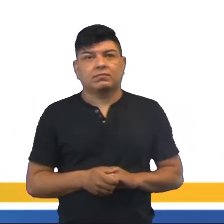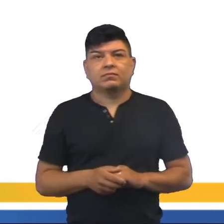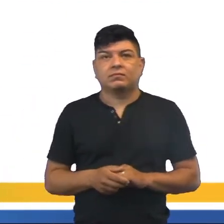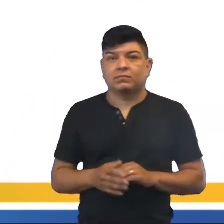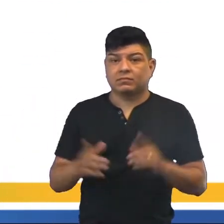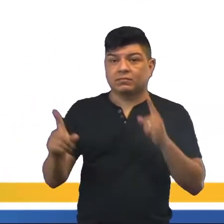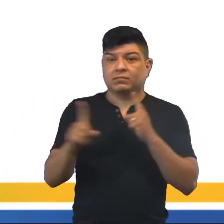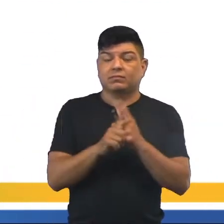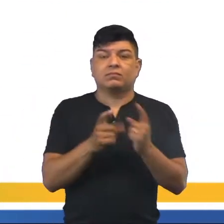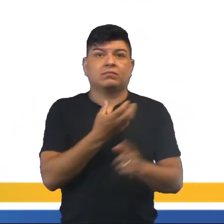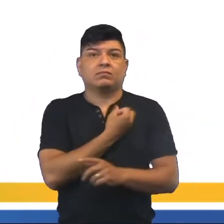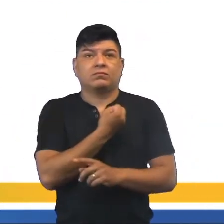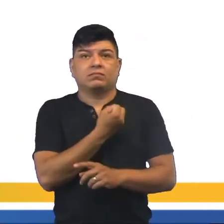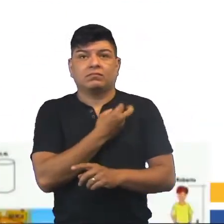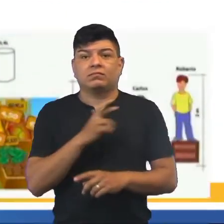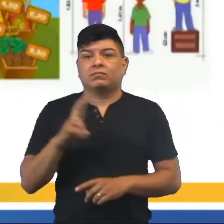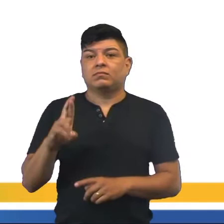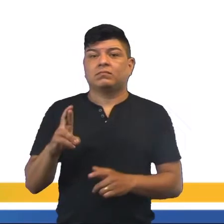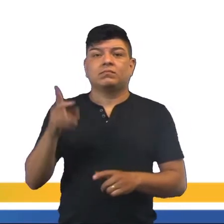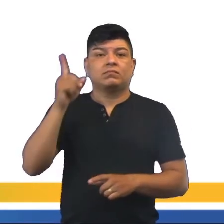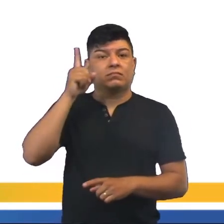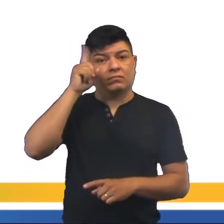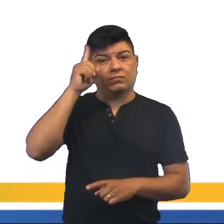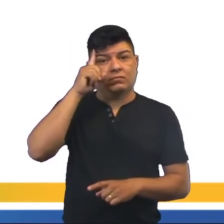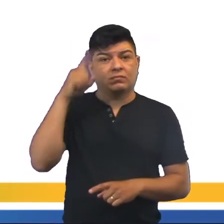onde encontramos os números racionais em nosso dia a dia?